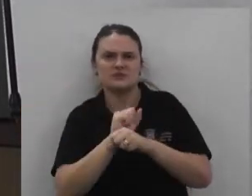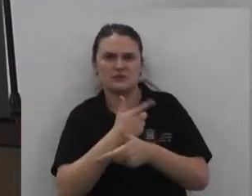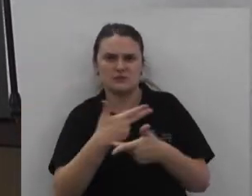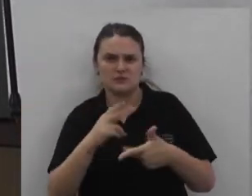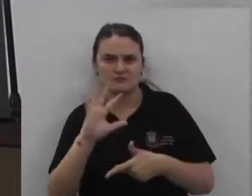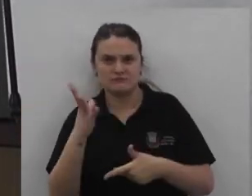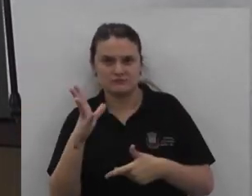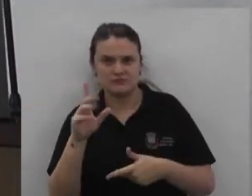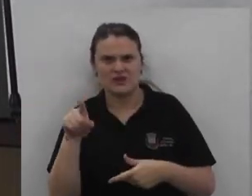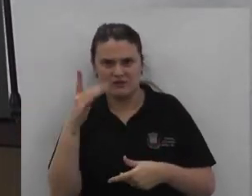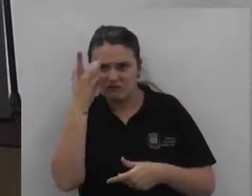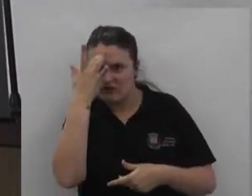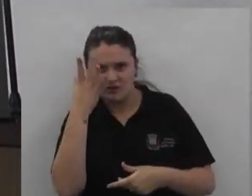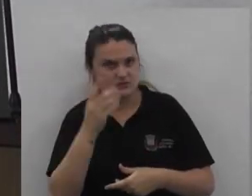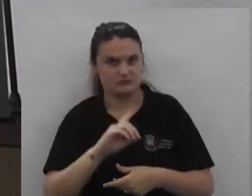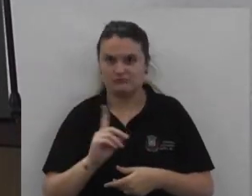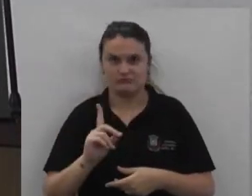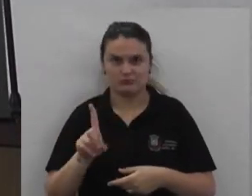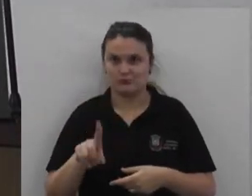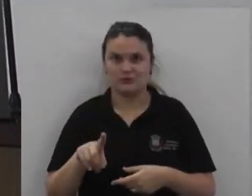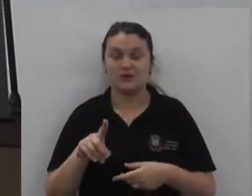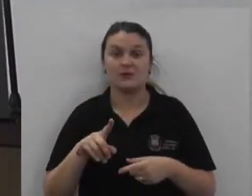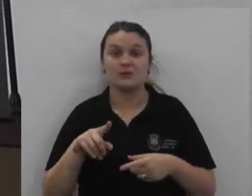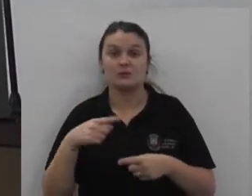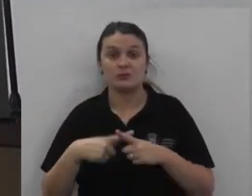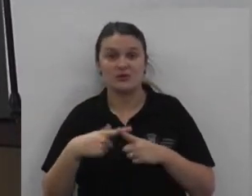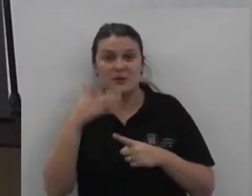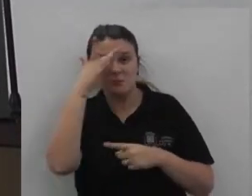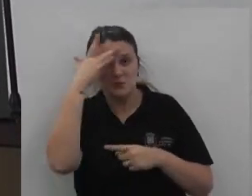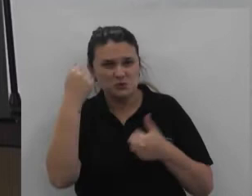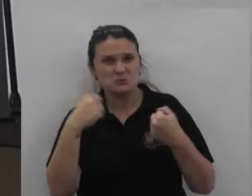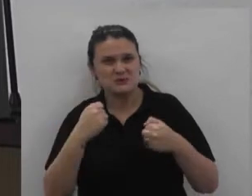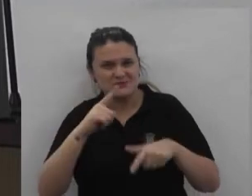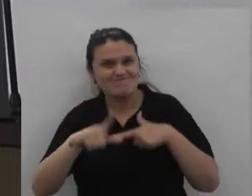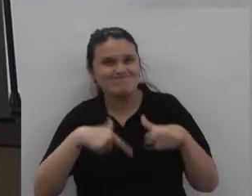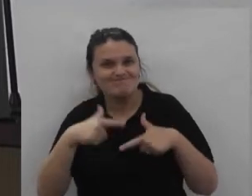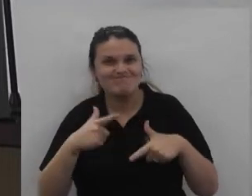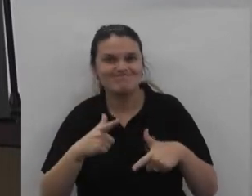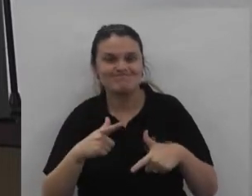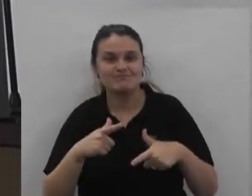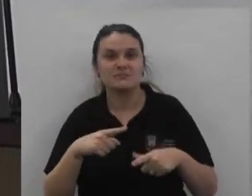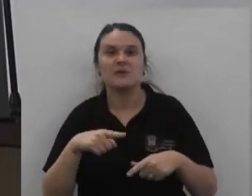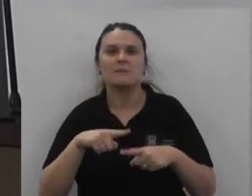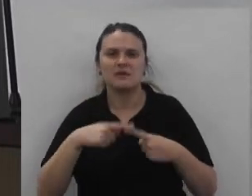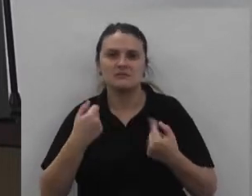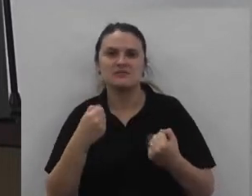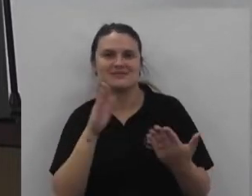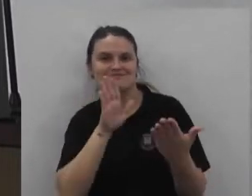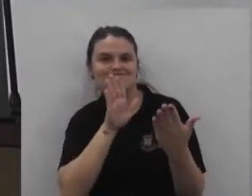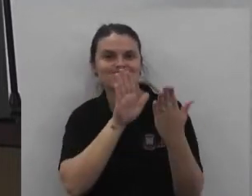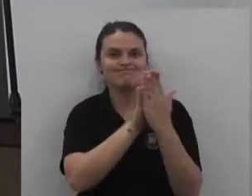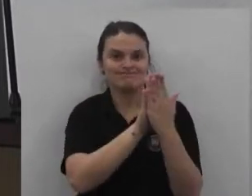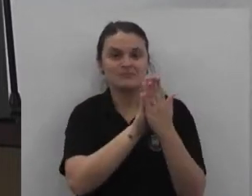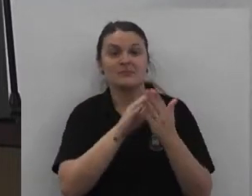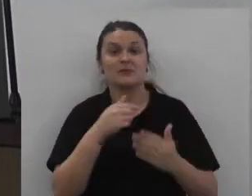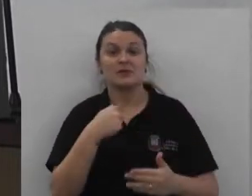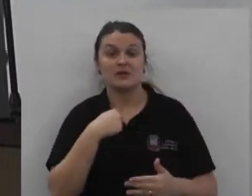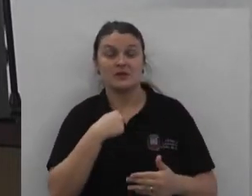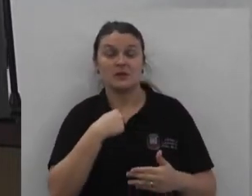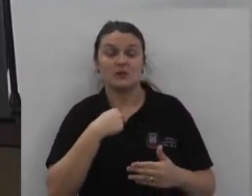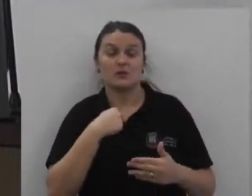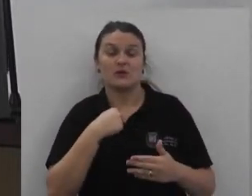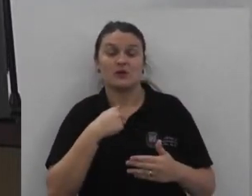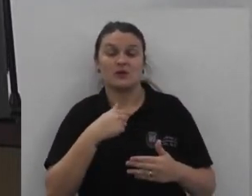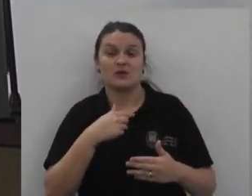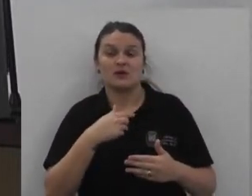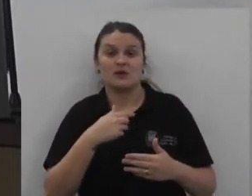necessário É fácil Que nem eu falei Não é fácil Você dar cara Para bater Mas a gente Precisa enfrentar Eu tenho Dentro